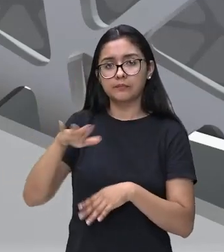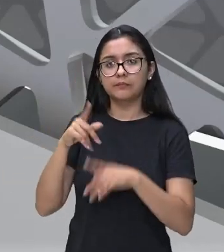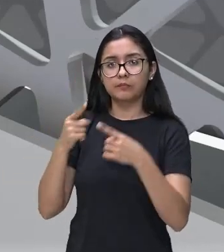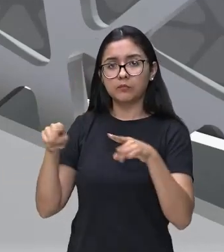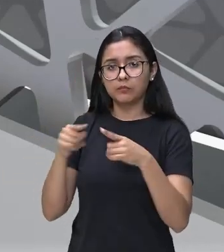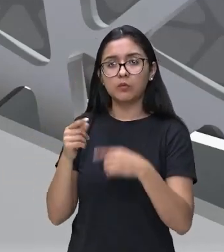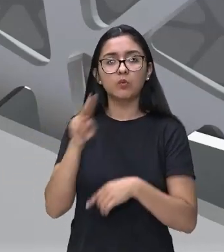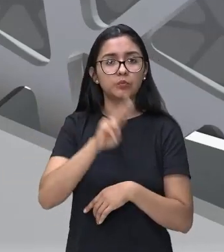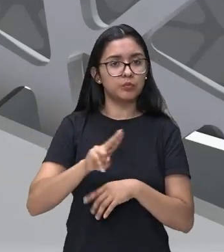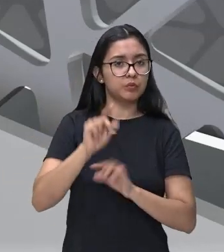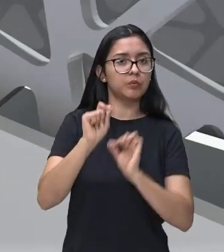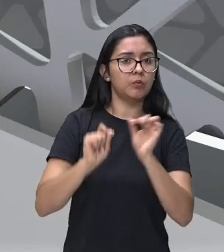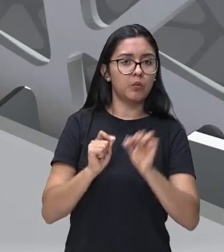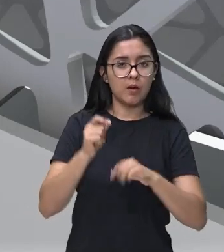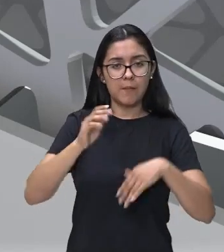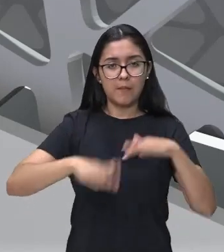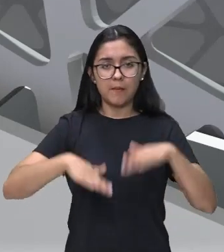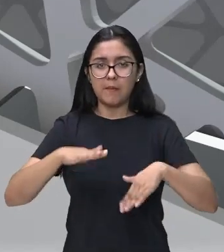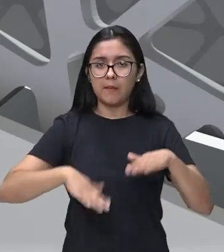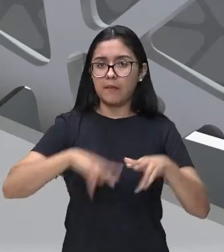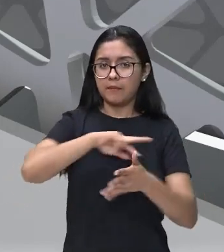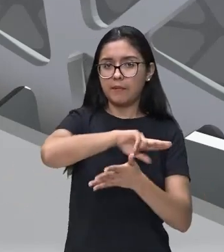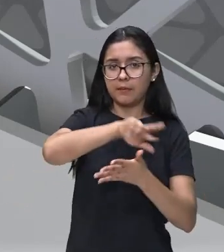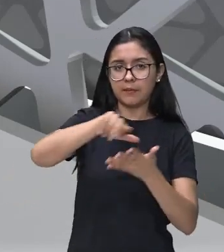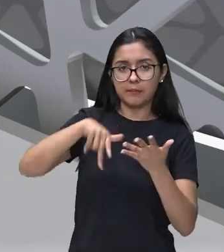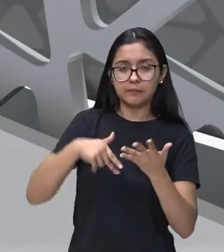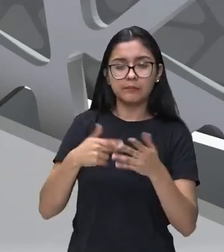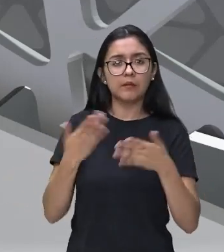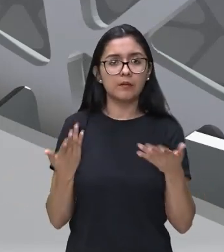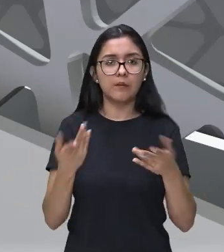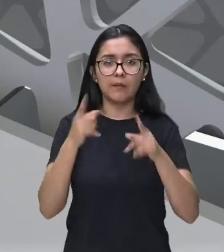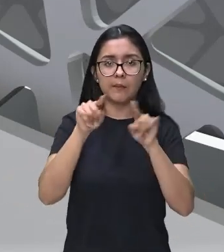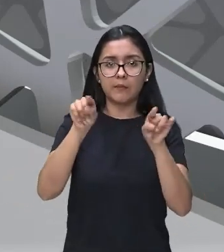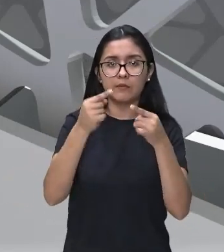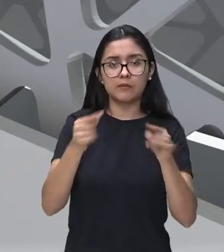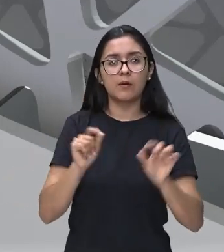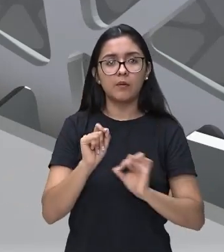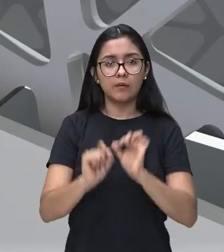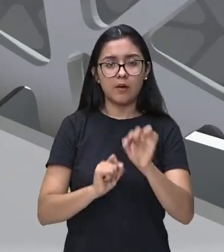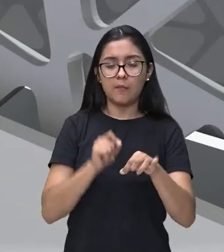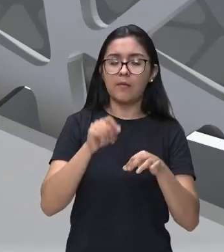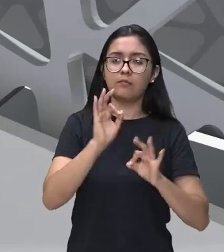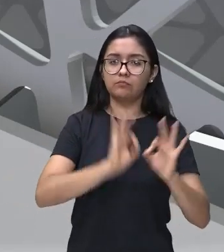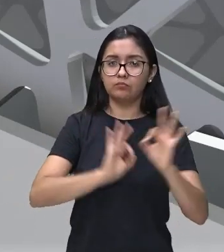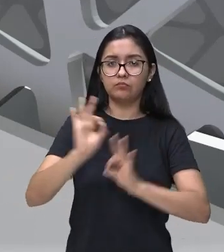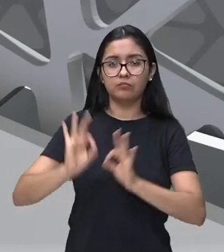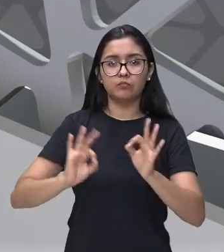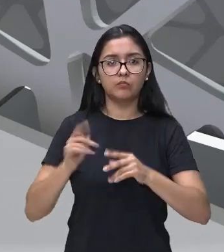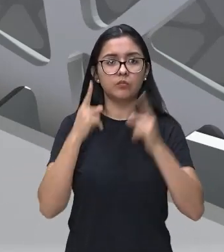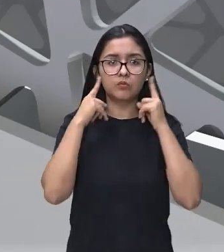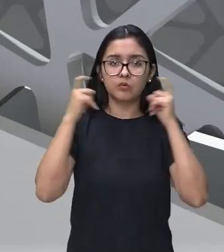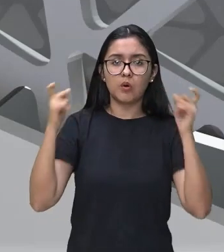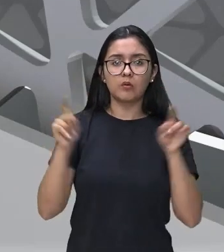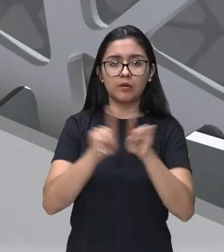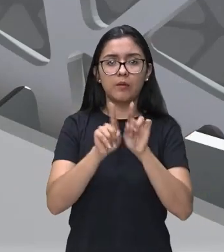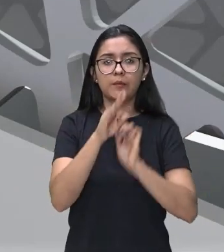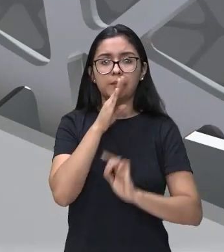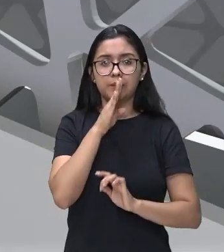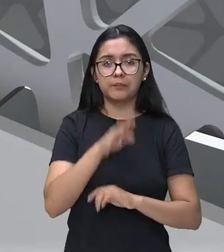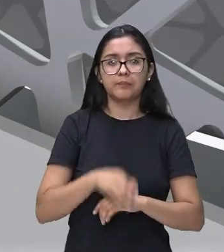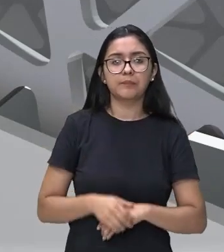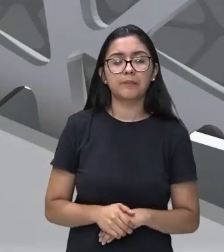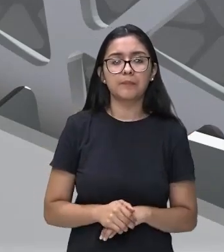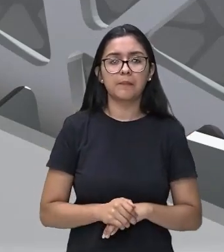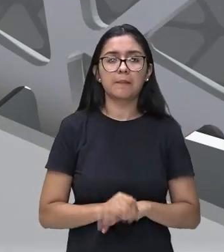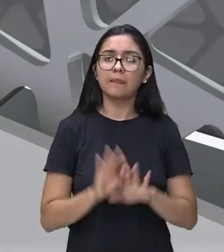musicais e também do canto. Então, a música, o que é é? É uma ordenação de sons e silêncios. E